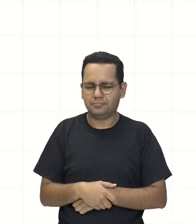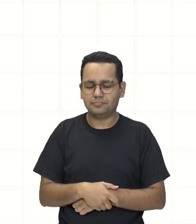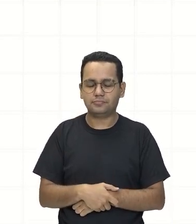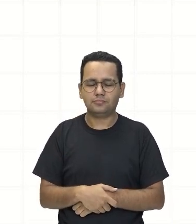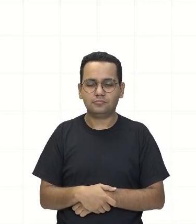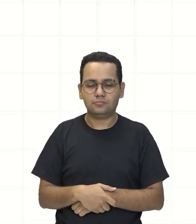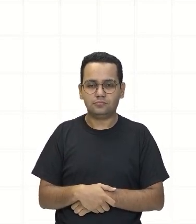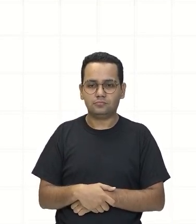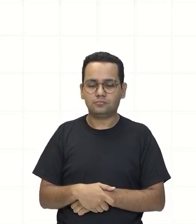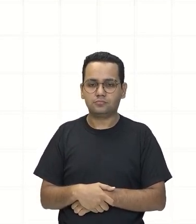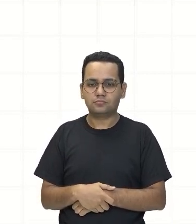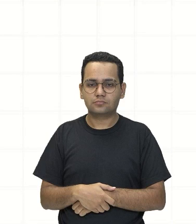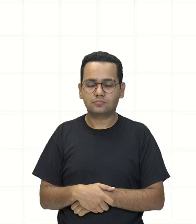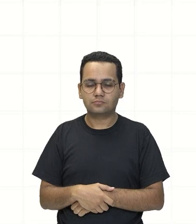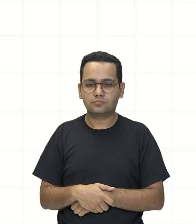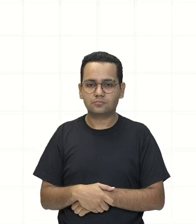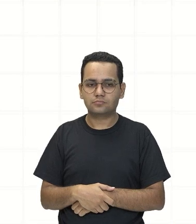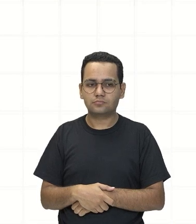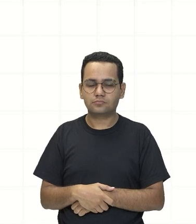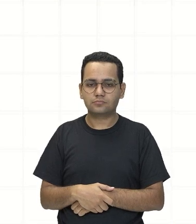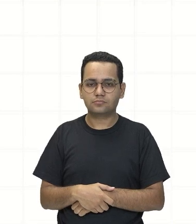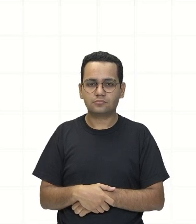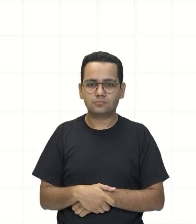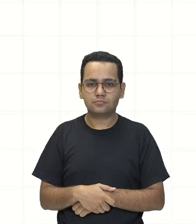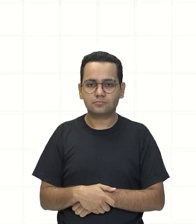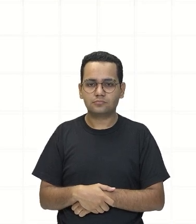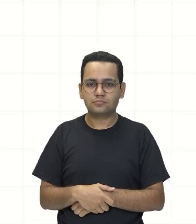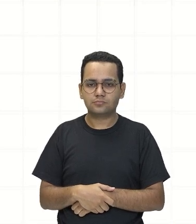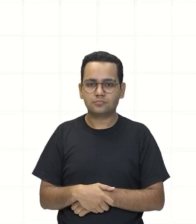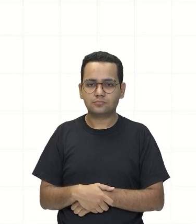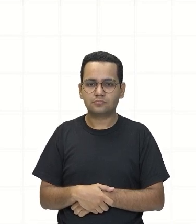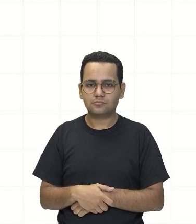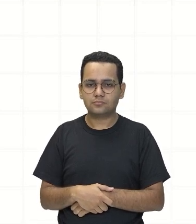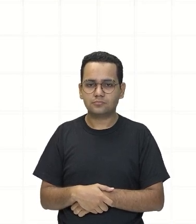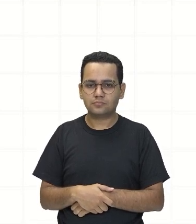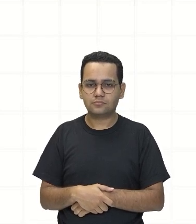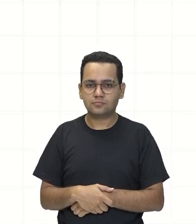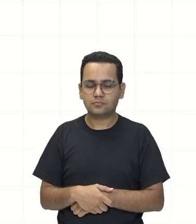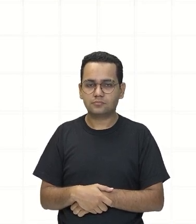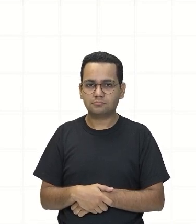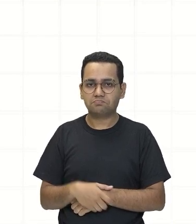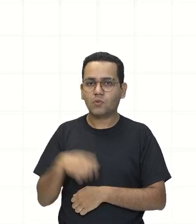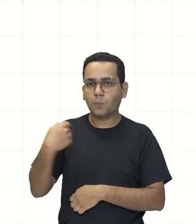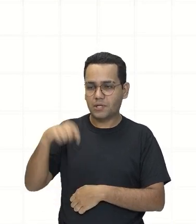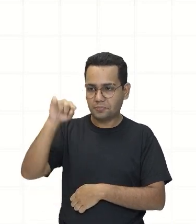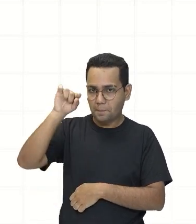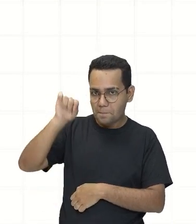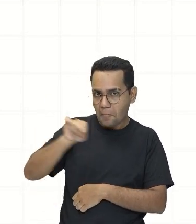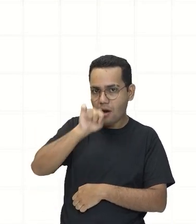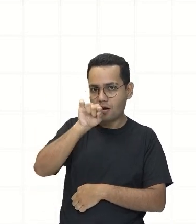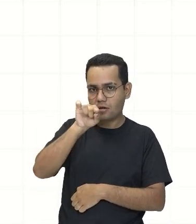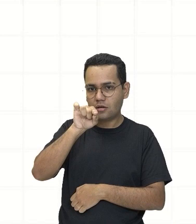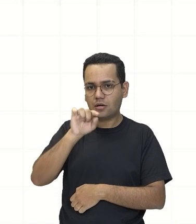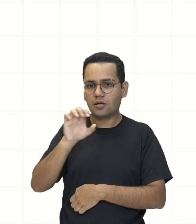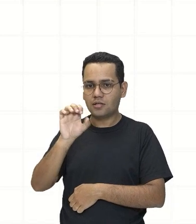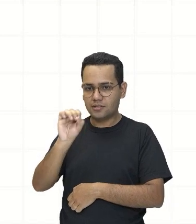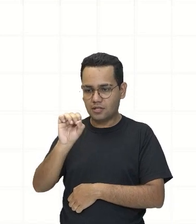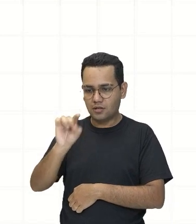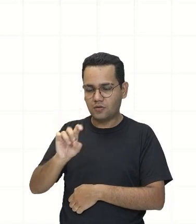Isto aqui Olha Como eu andei Uma casa Para cá Isso aqui foi para 0